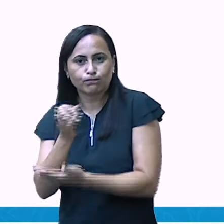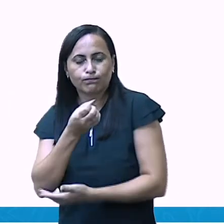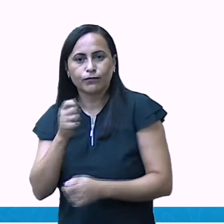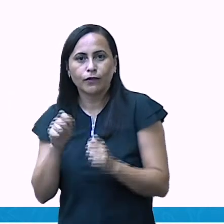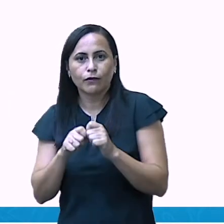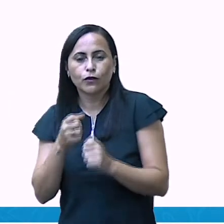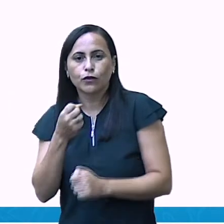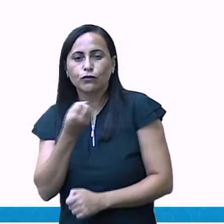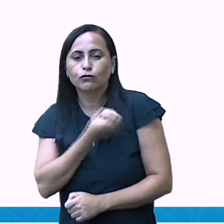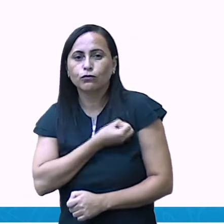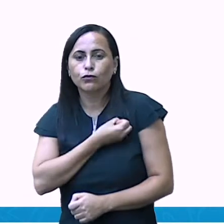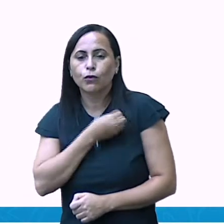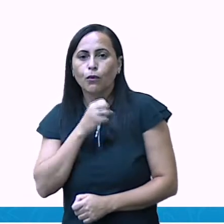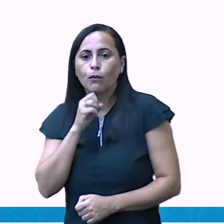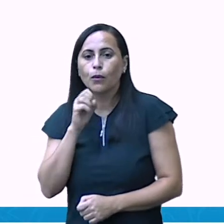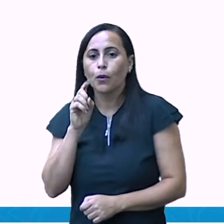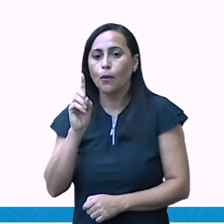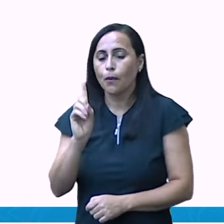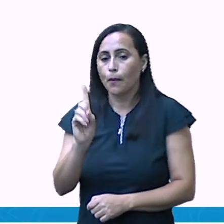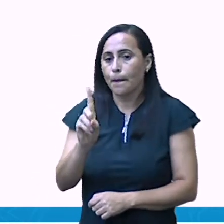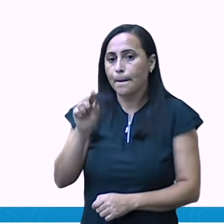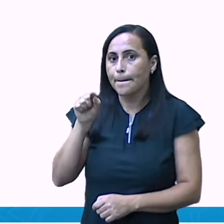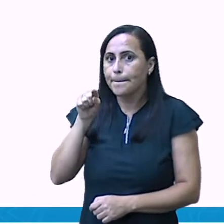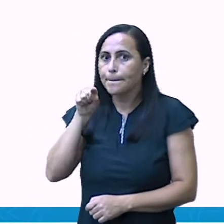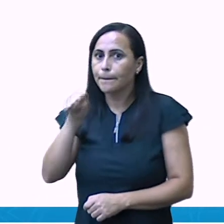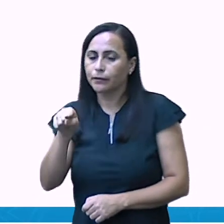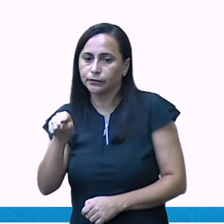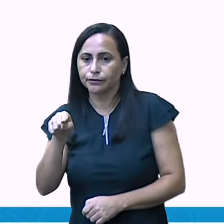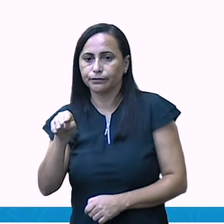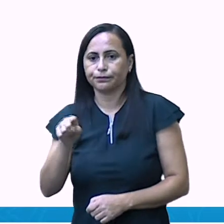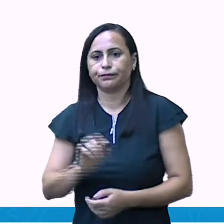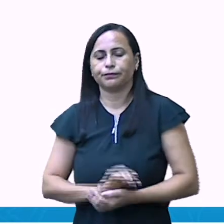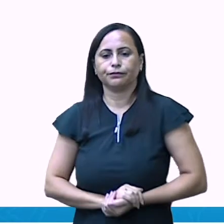Então, eu vou acrescentando e vou criando novos números.